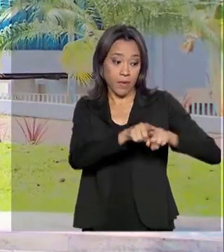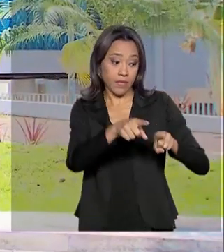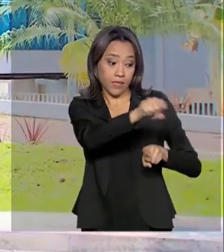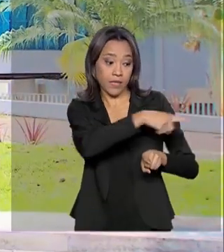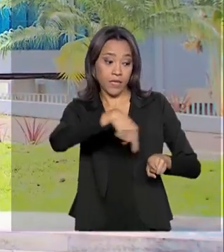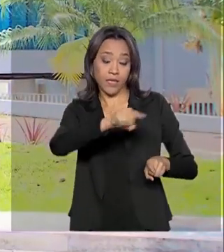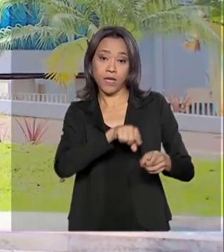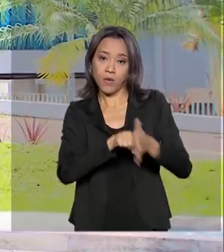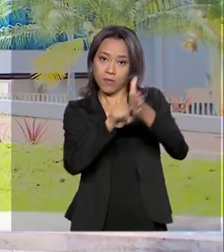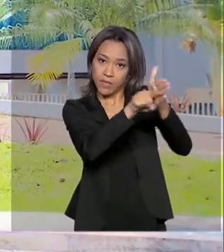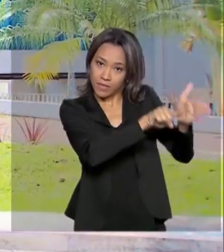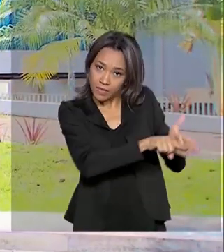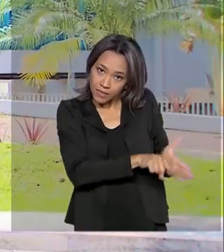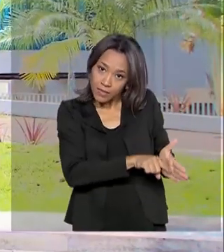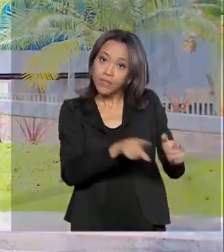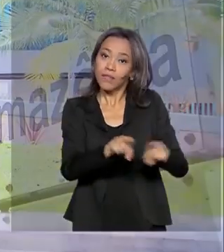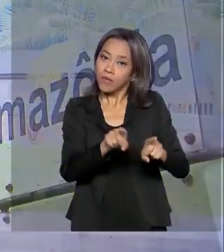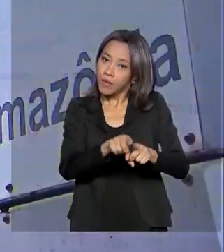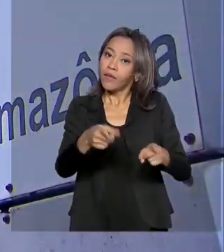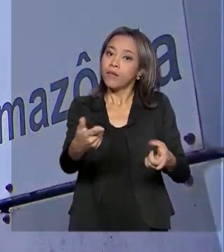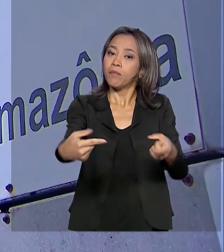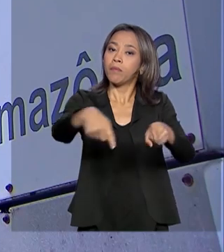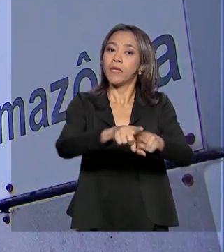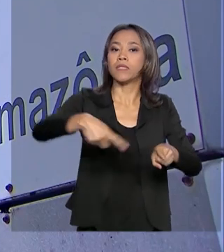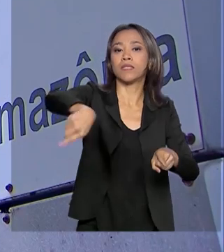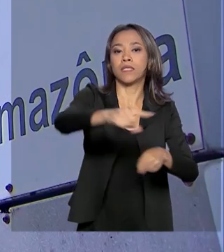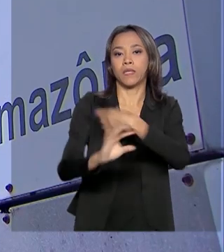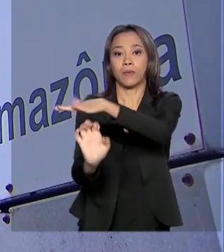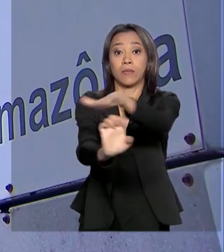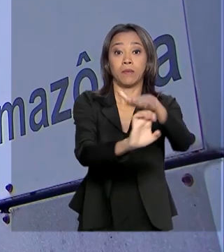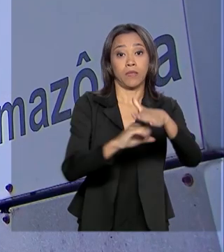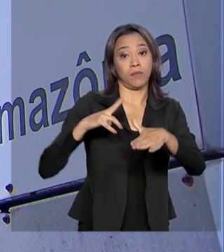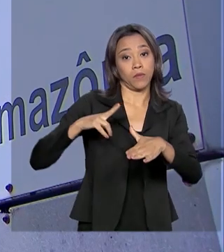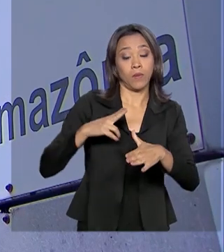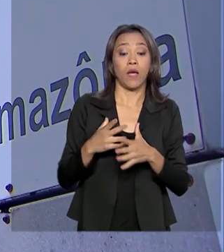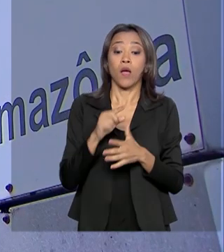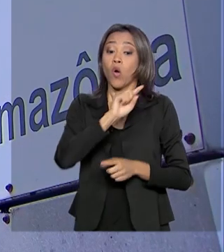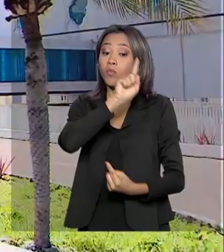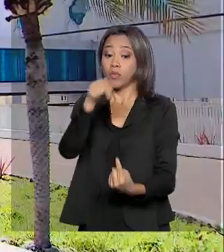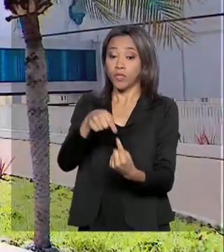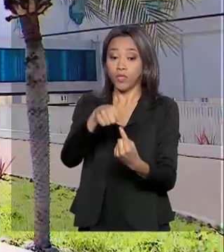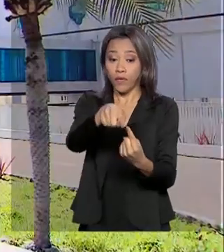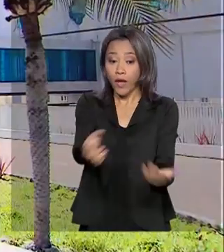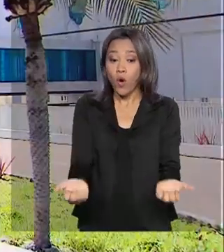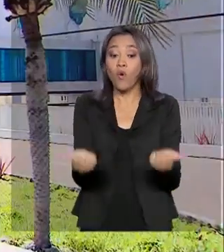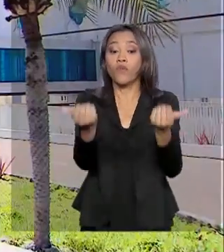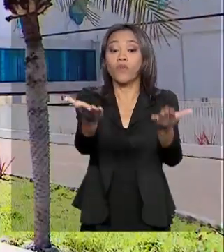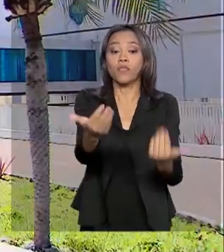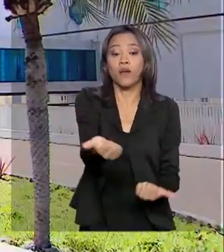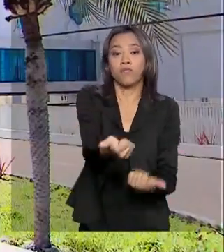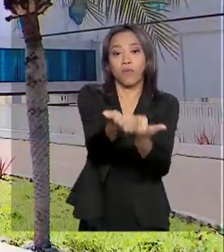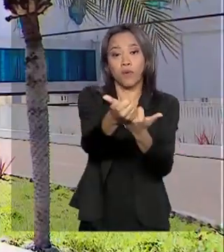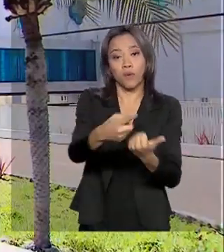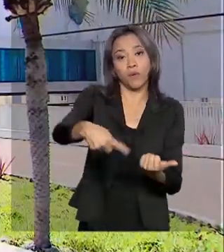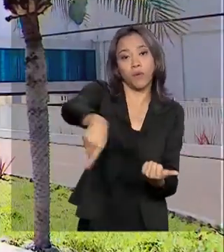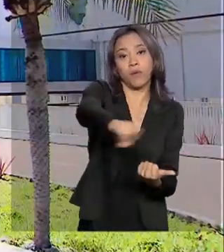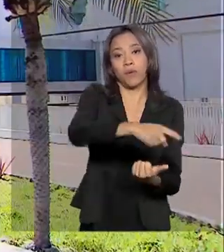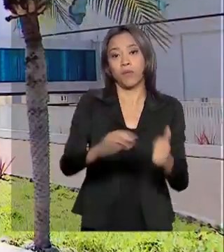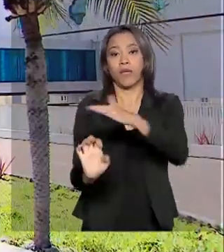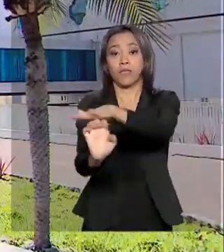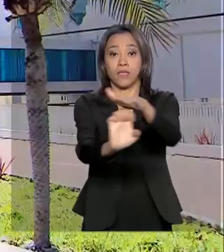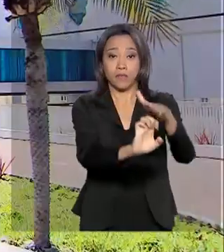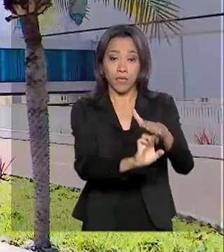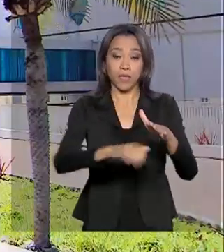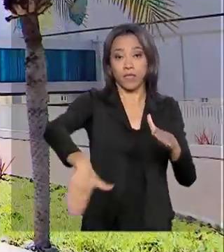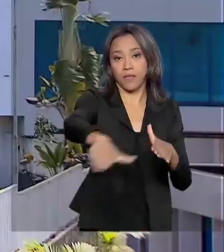científica e o setor privado. A ideia é que ele ofereça suporte para as empresas de transformação e